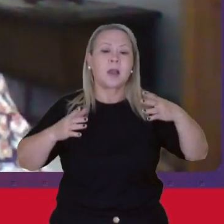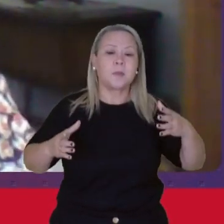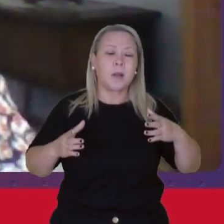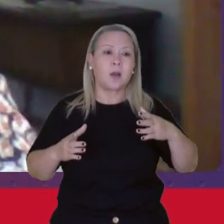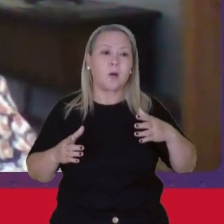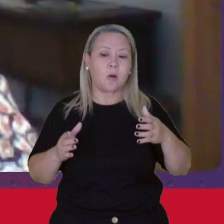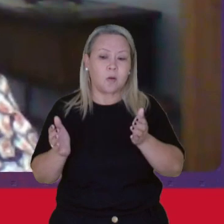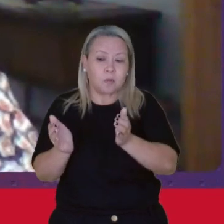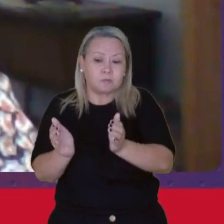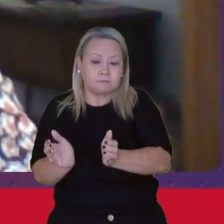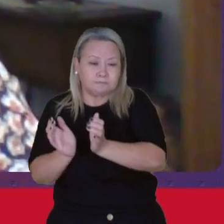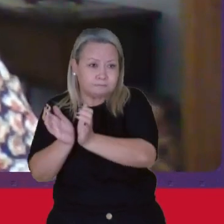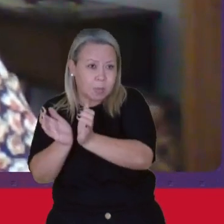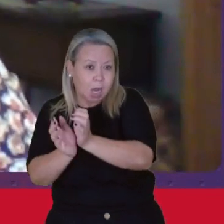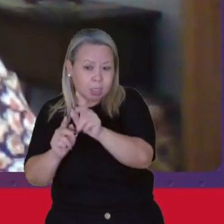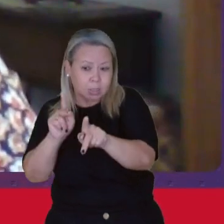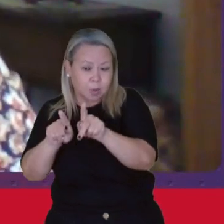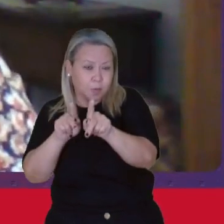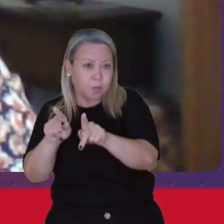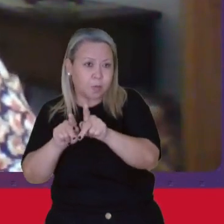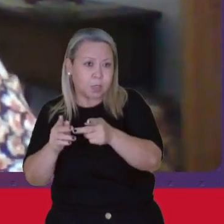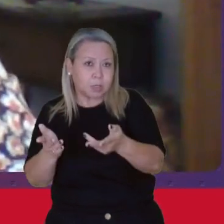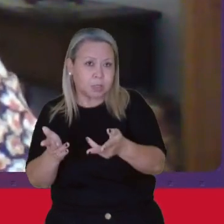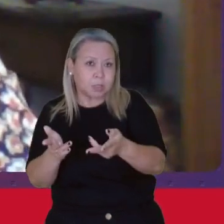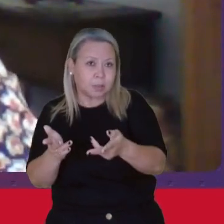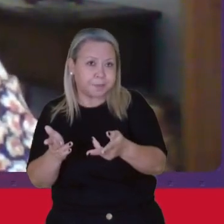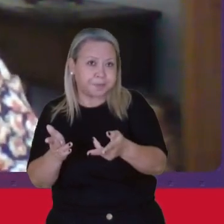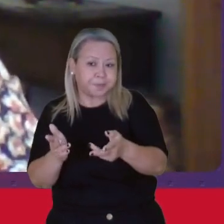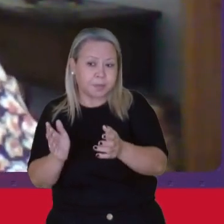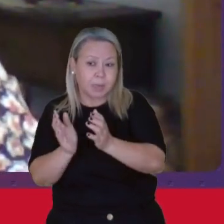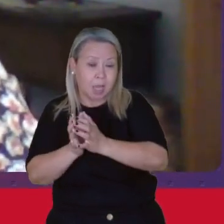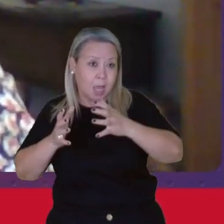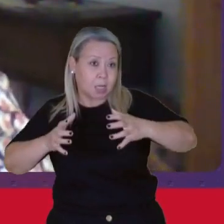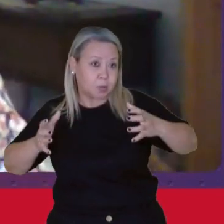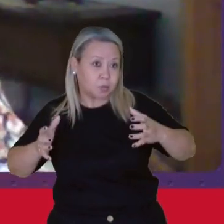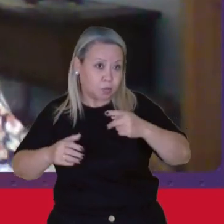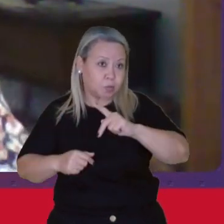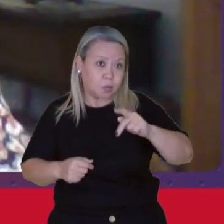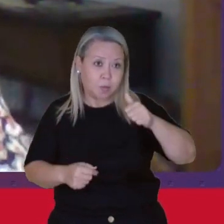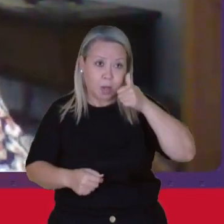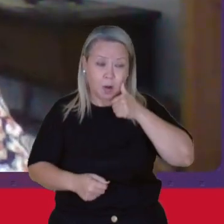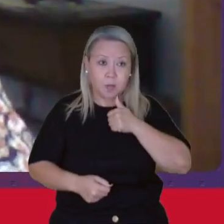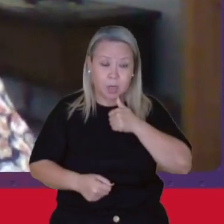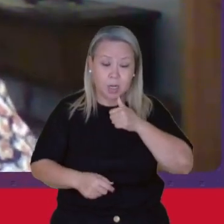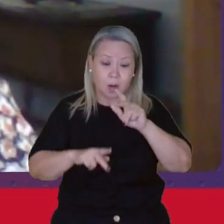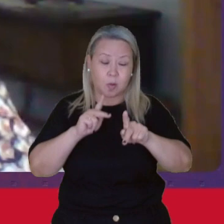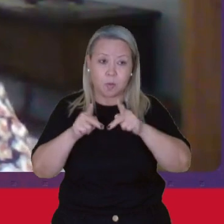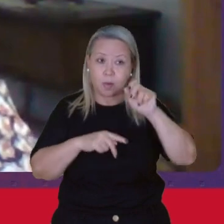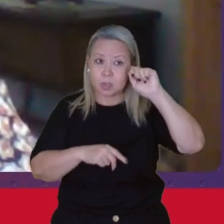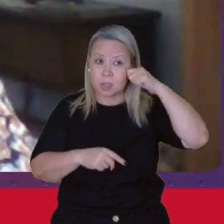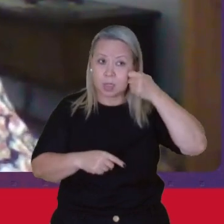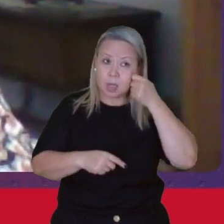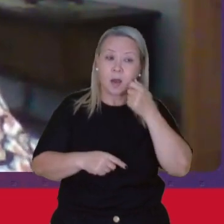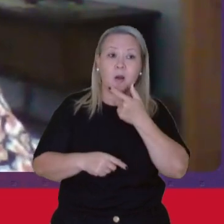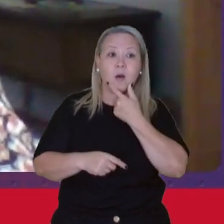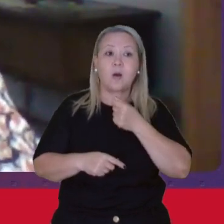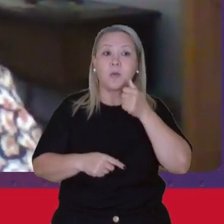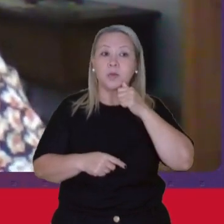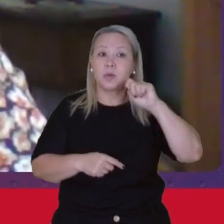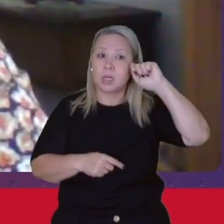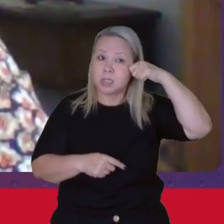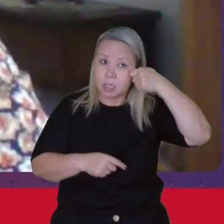população, no caso, a maioria das mulheres e a população negra Homens e mulheres